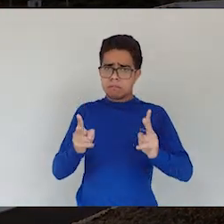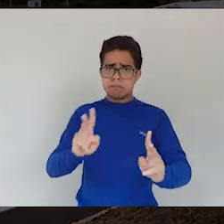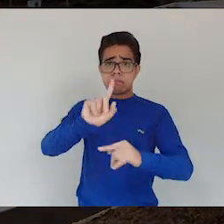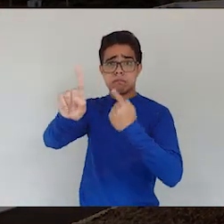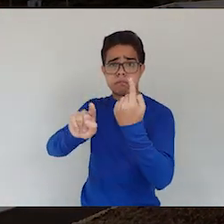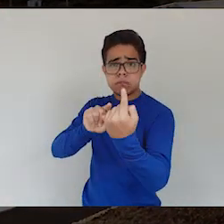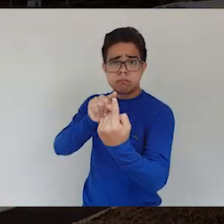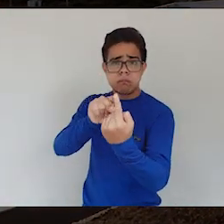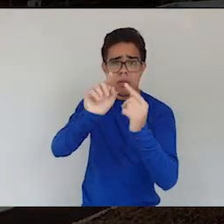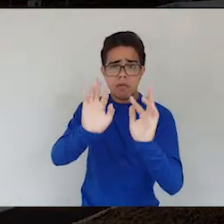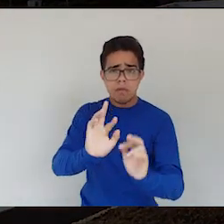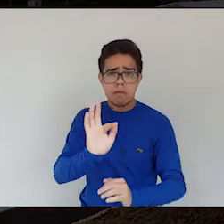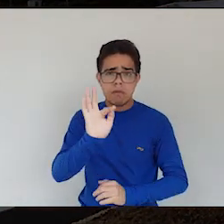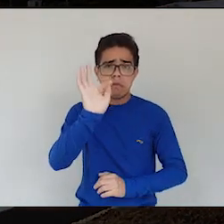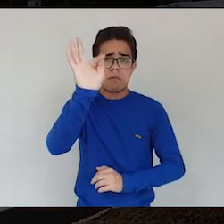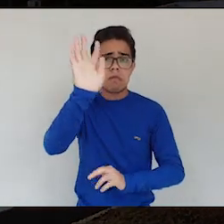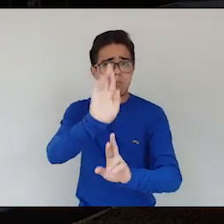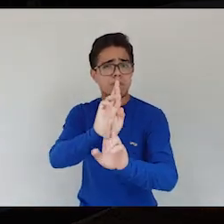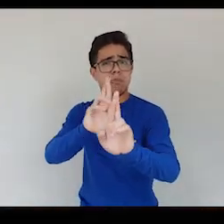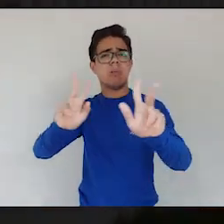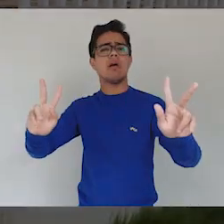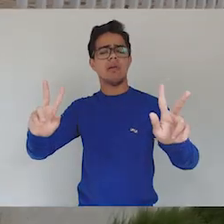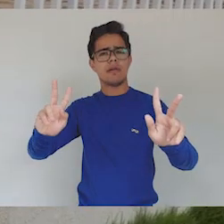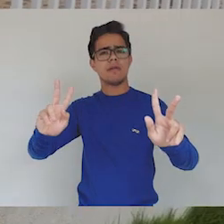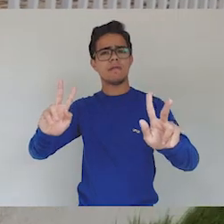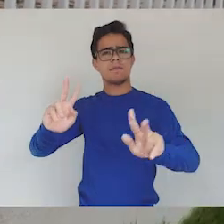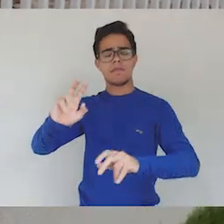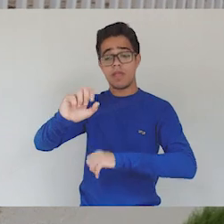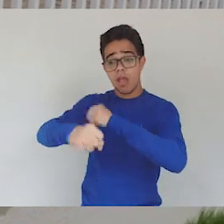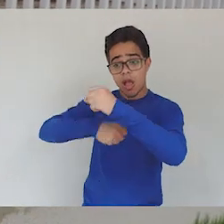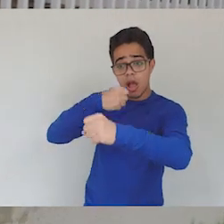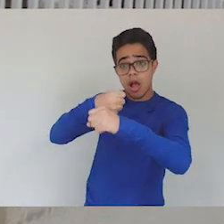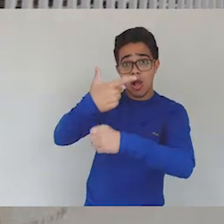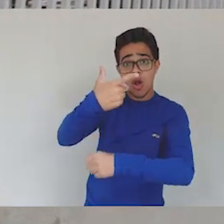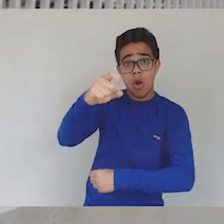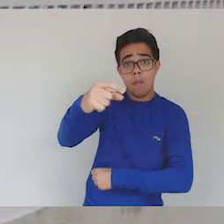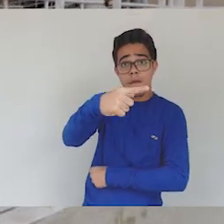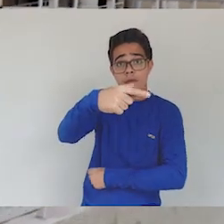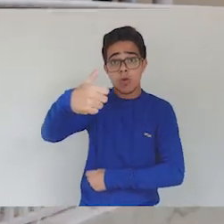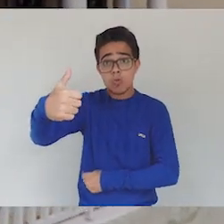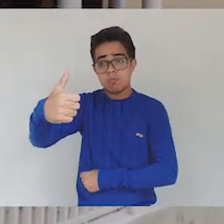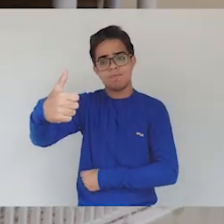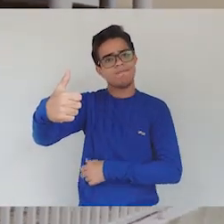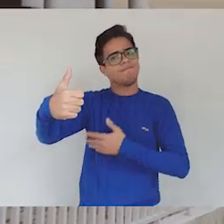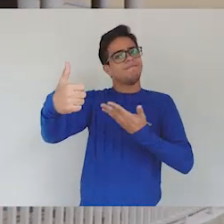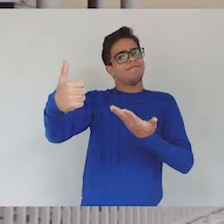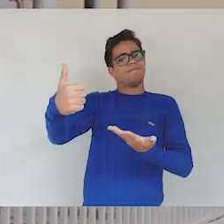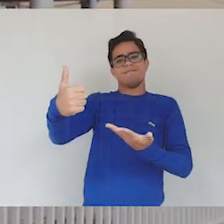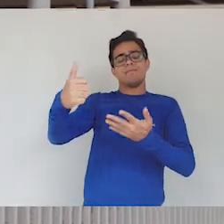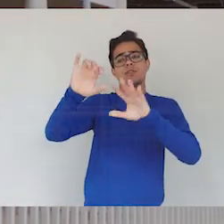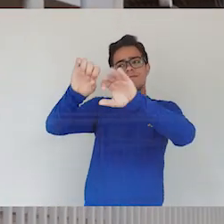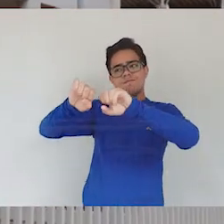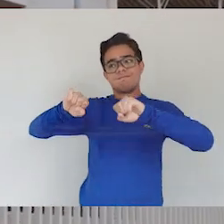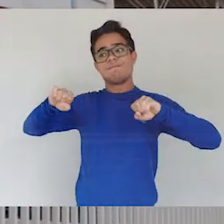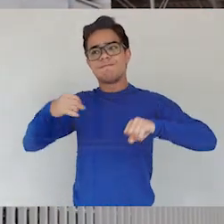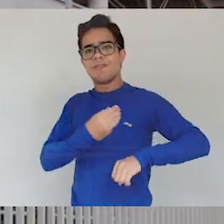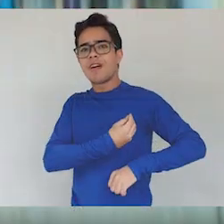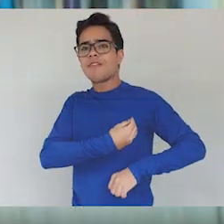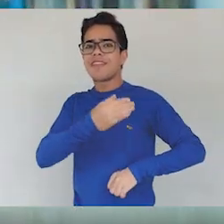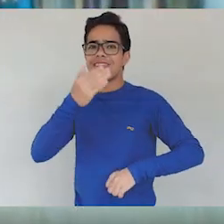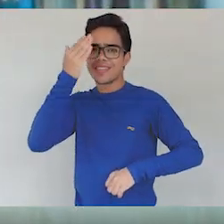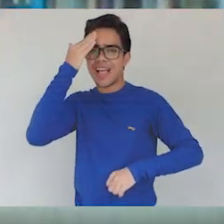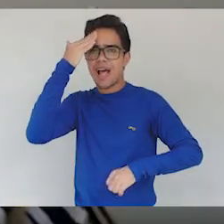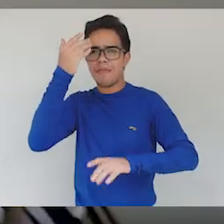rumo a um futuro diferente. E 2021? Ah, só dizendo para saber.